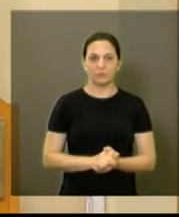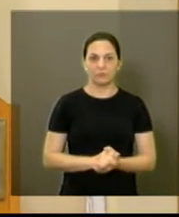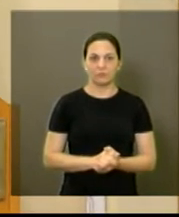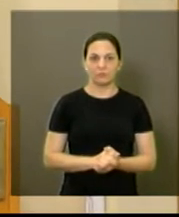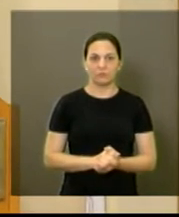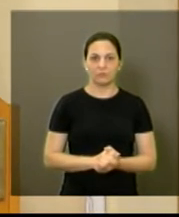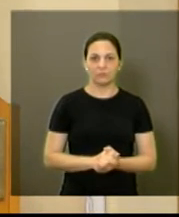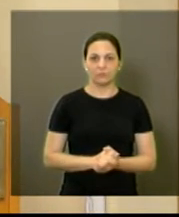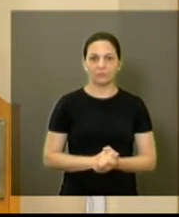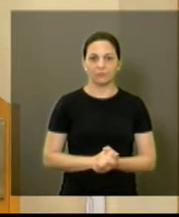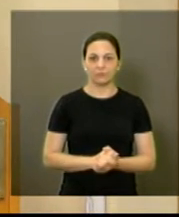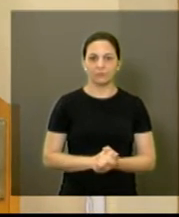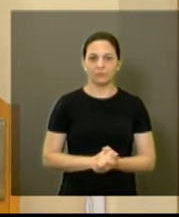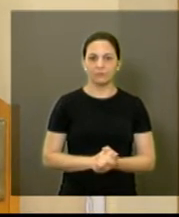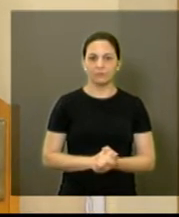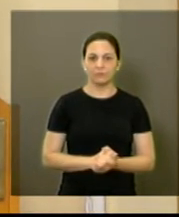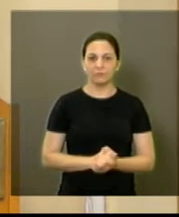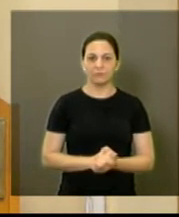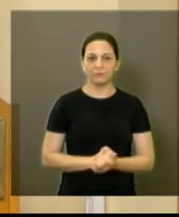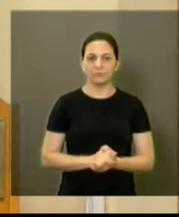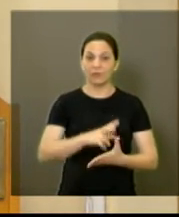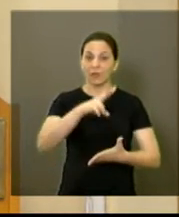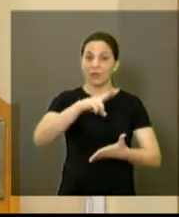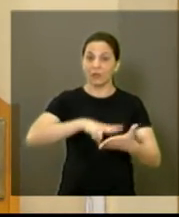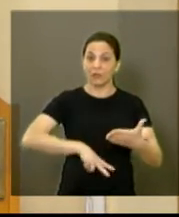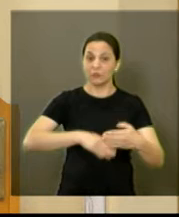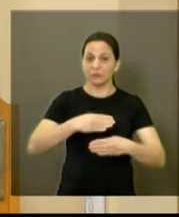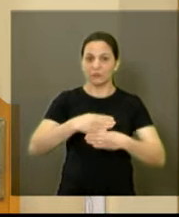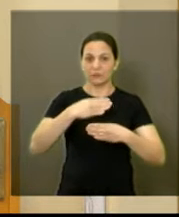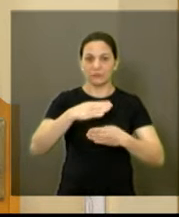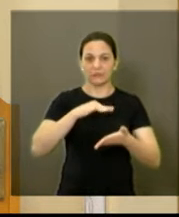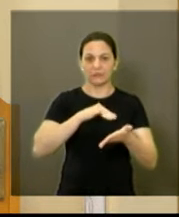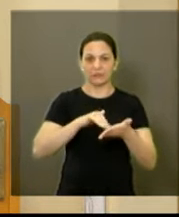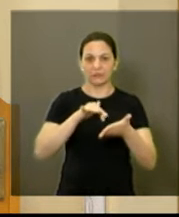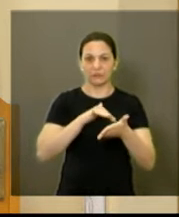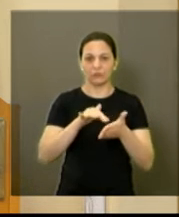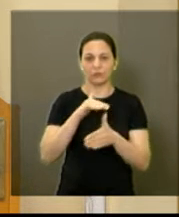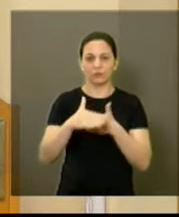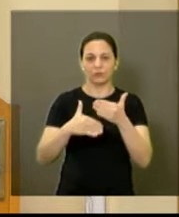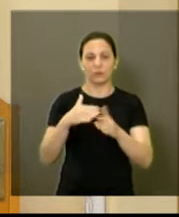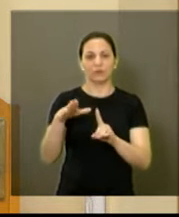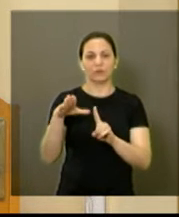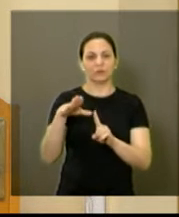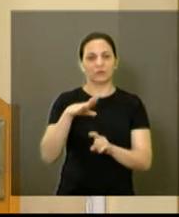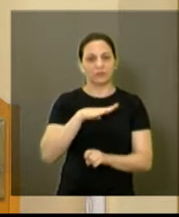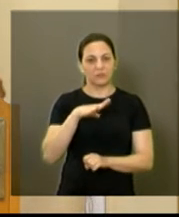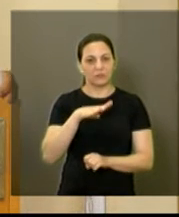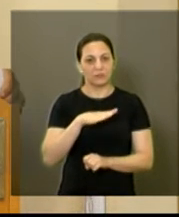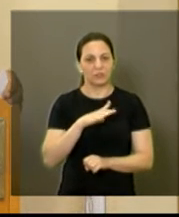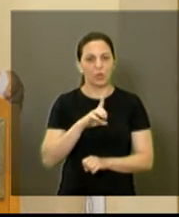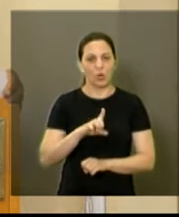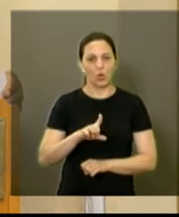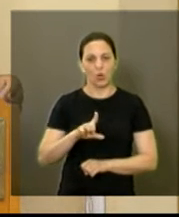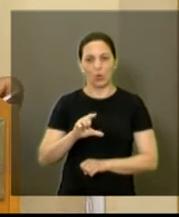Bom, eu estou fazendo a leitura da lâmina da Secretaria de Desenvolvimento Urbano, a LOA 2017.